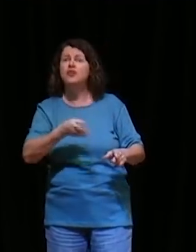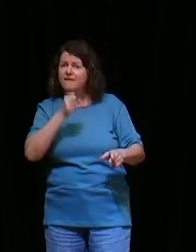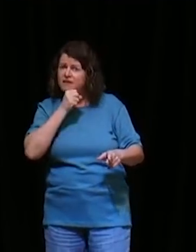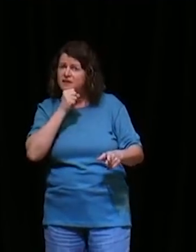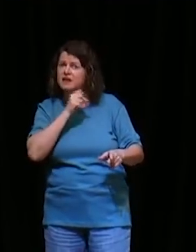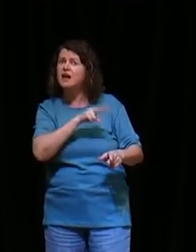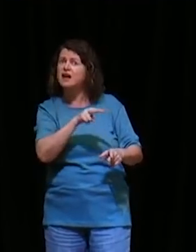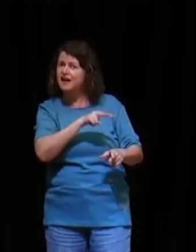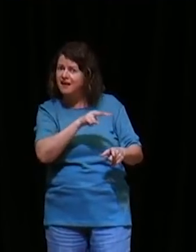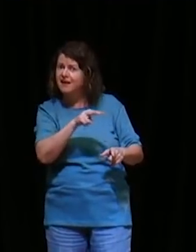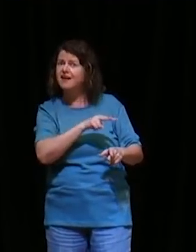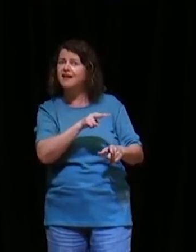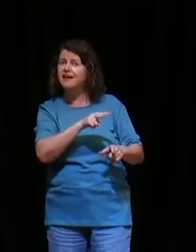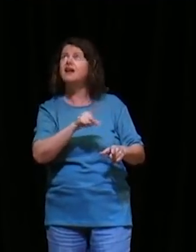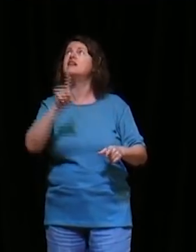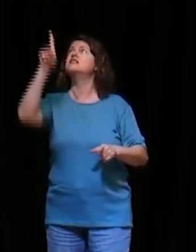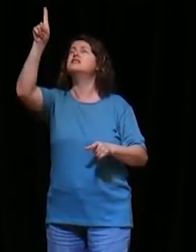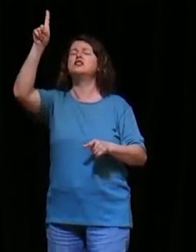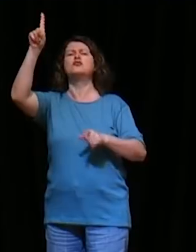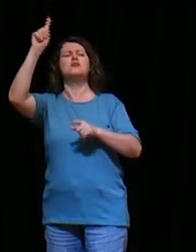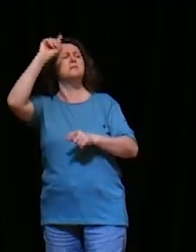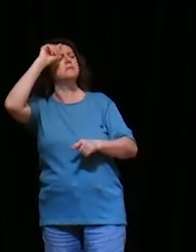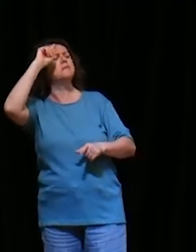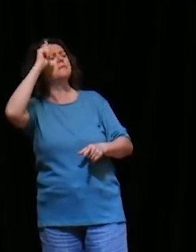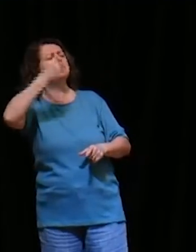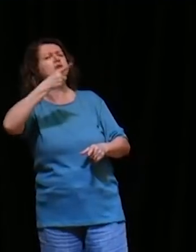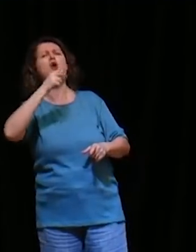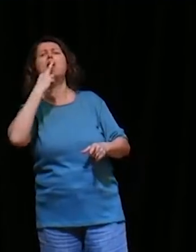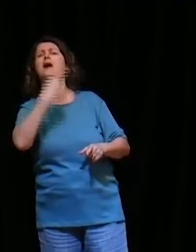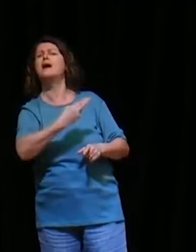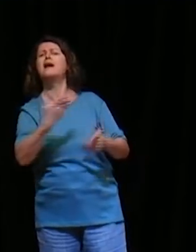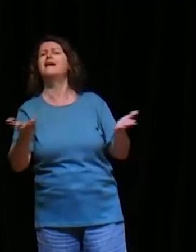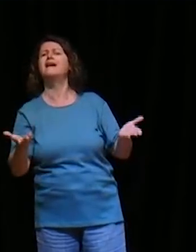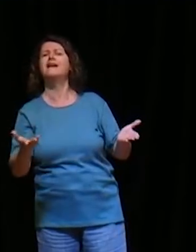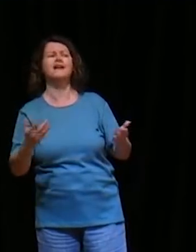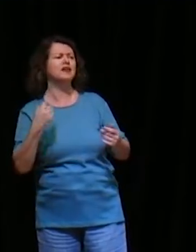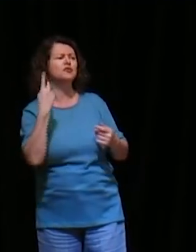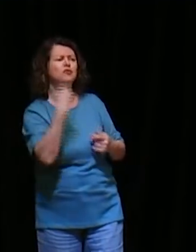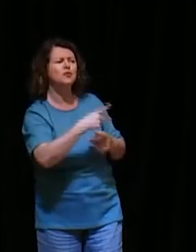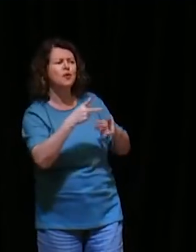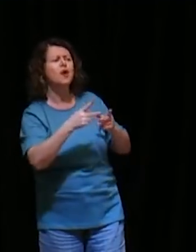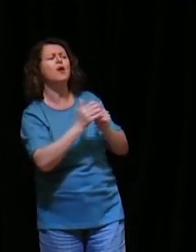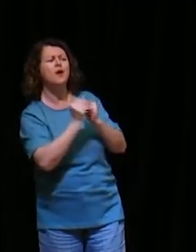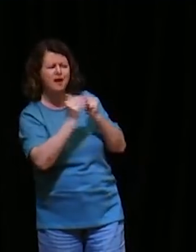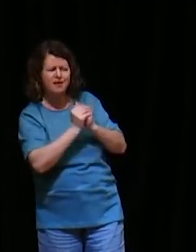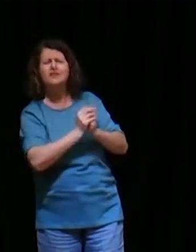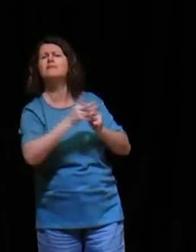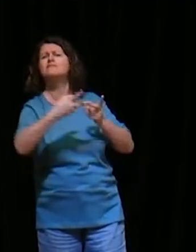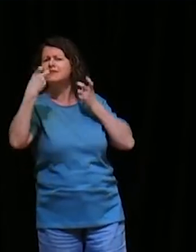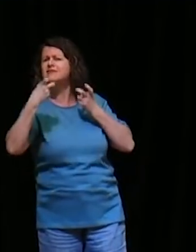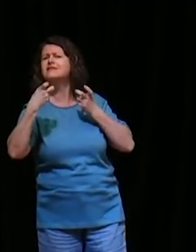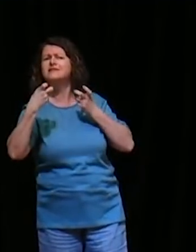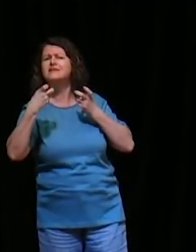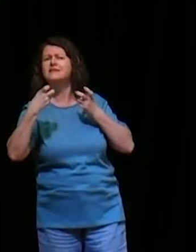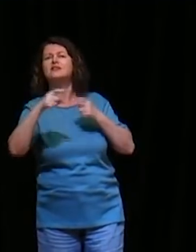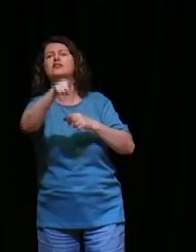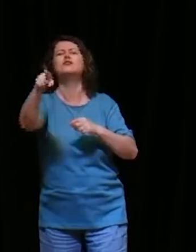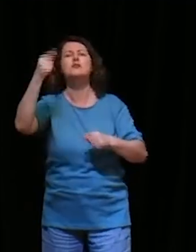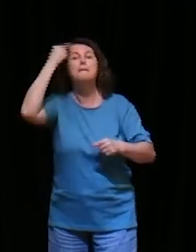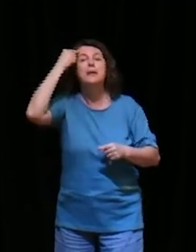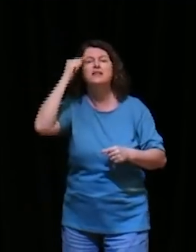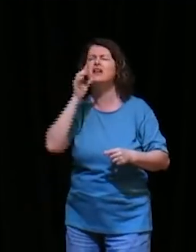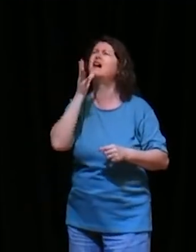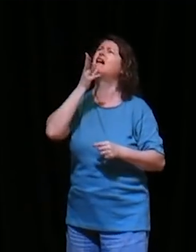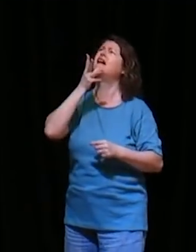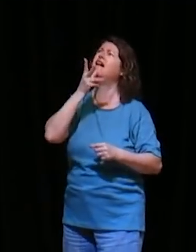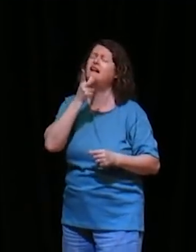o mandou a dizer assim, a tua oração foi ouvida, então, por mais que você ache, que está demorando, que não está chegando, não